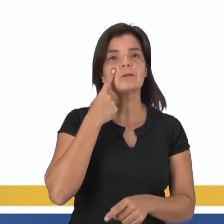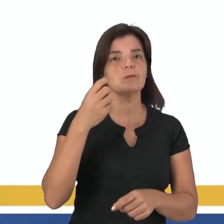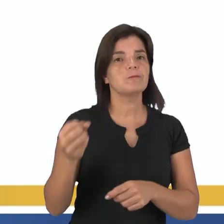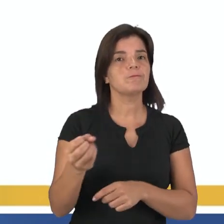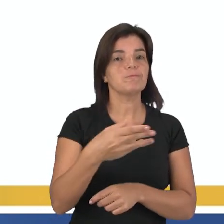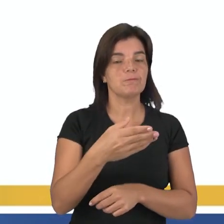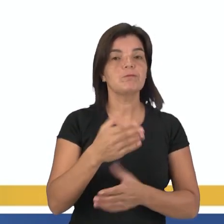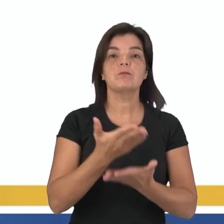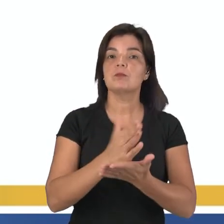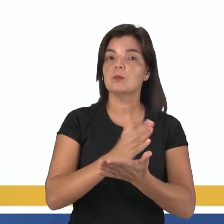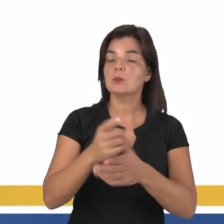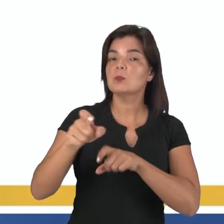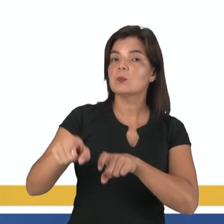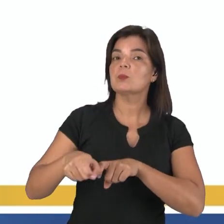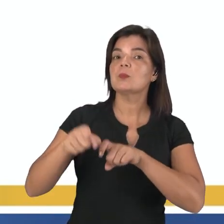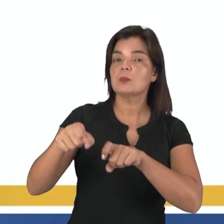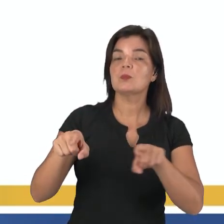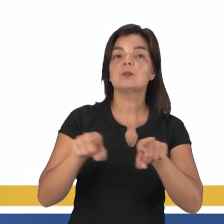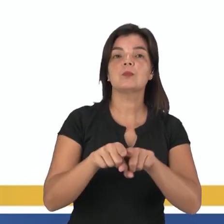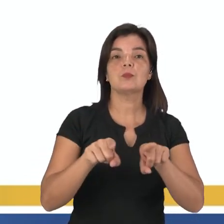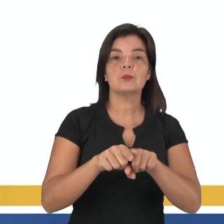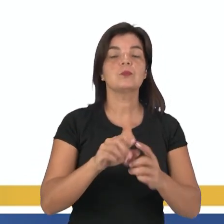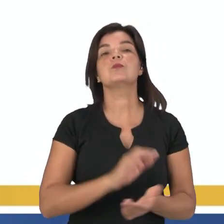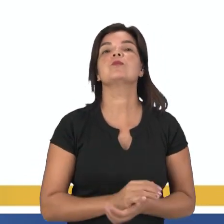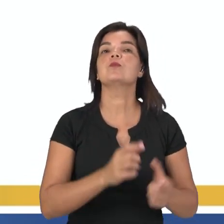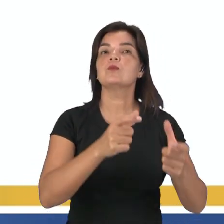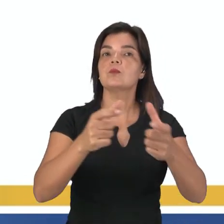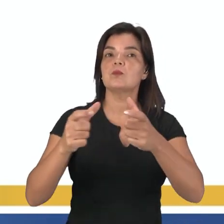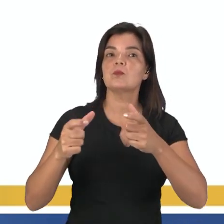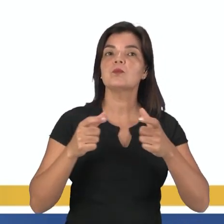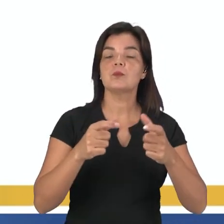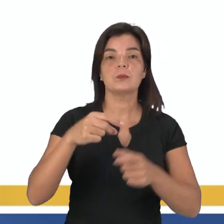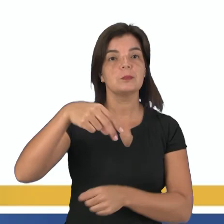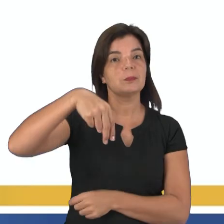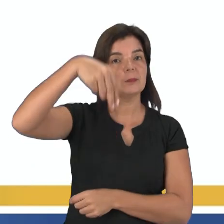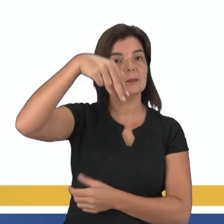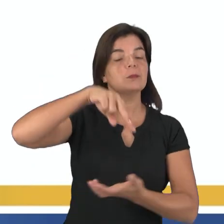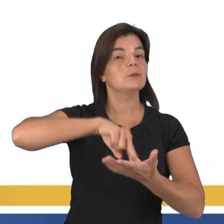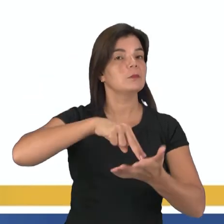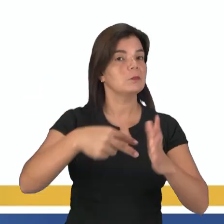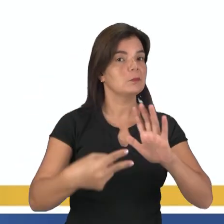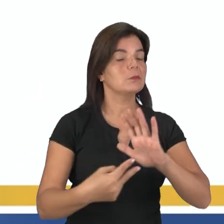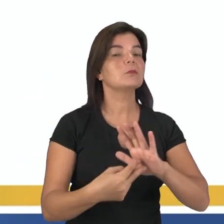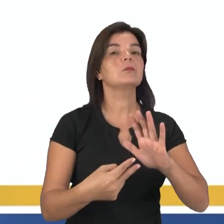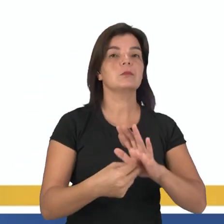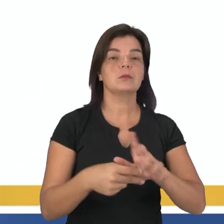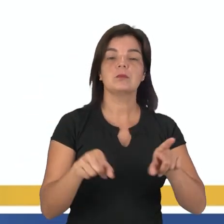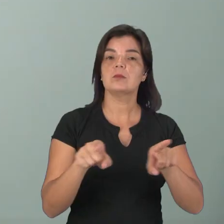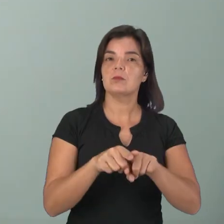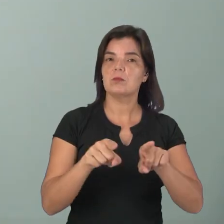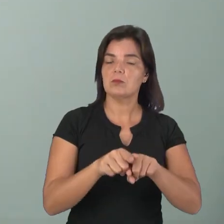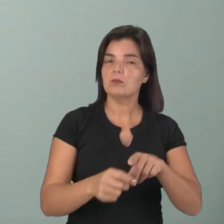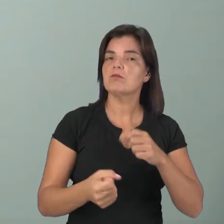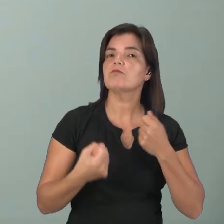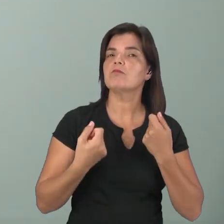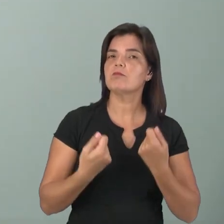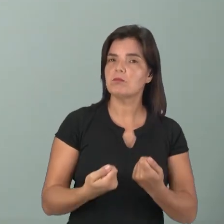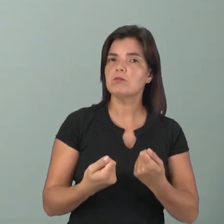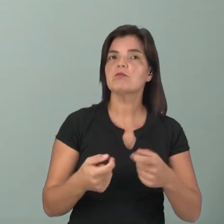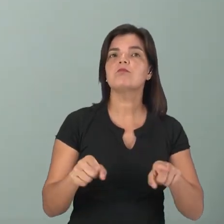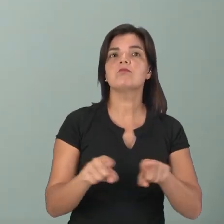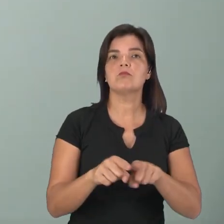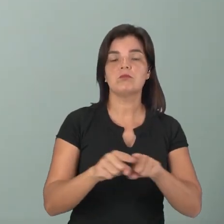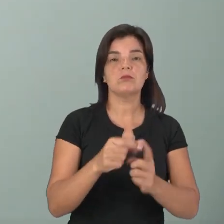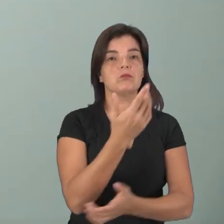as novas fronteiras agrícolas em direção à região norte. E isso, inclusive, torna uma pressão muito forte